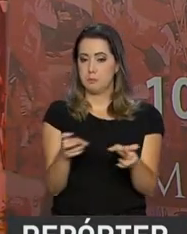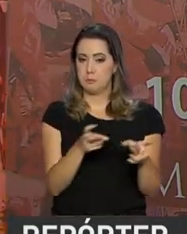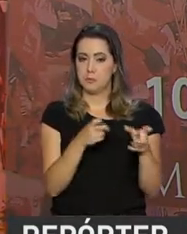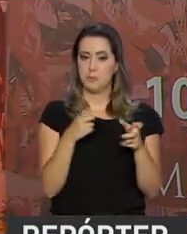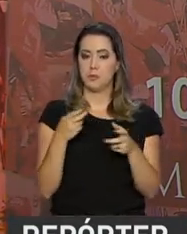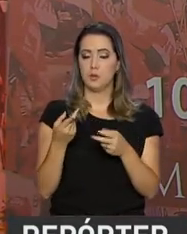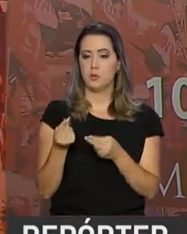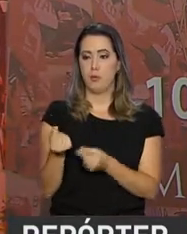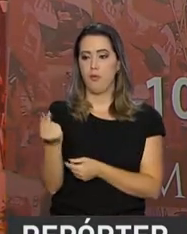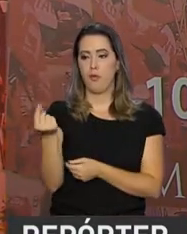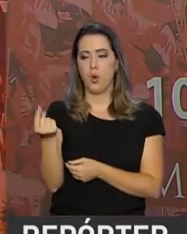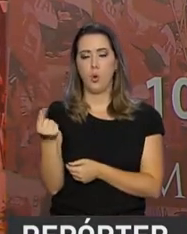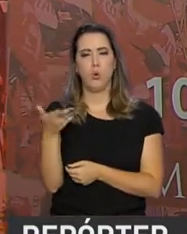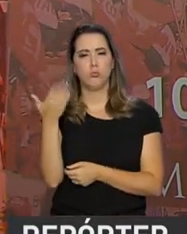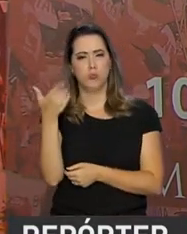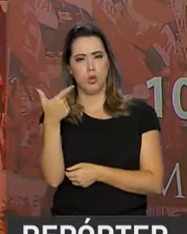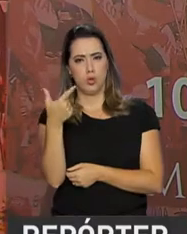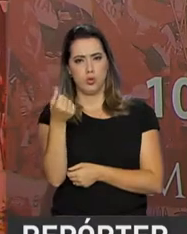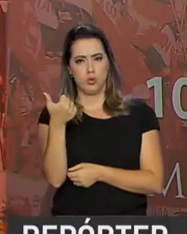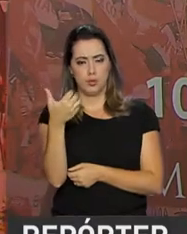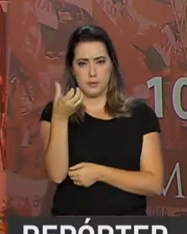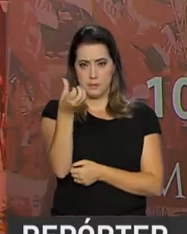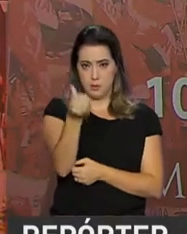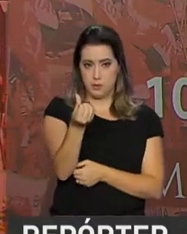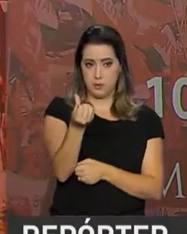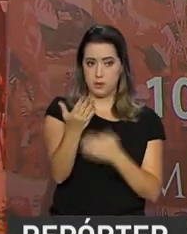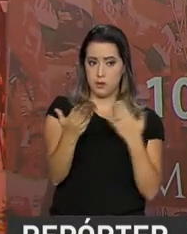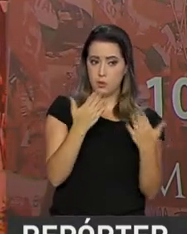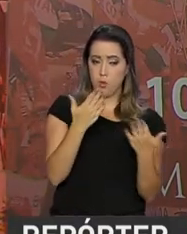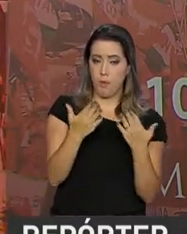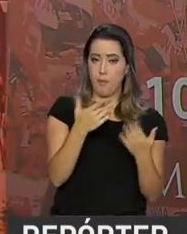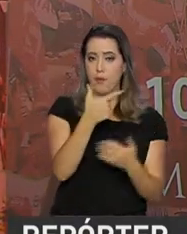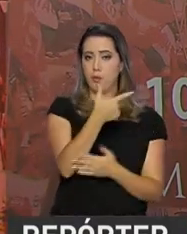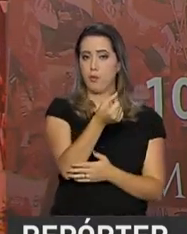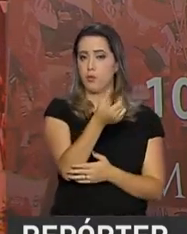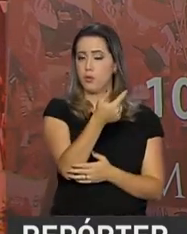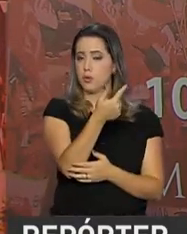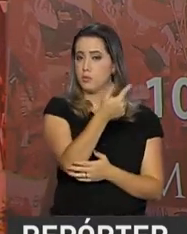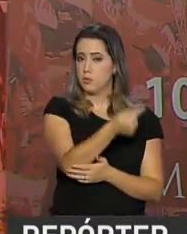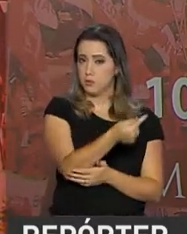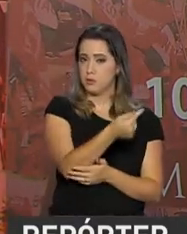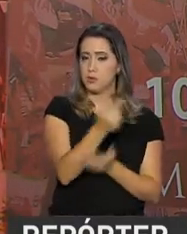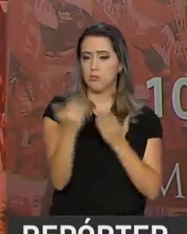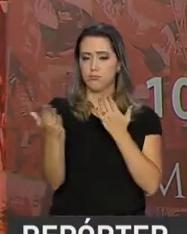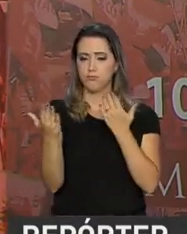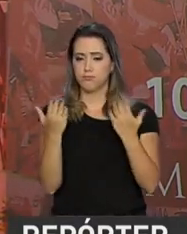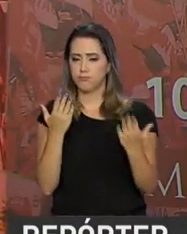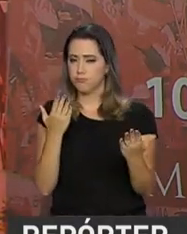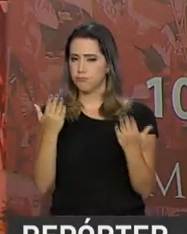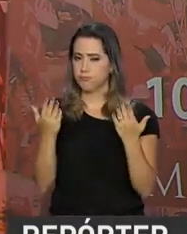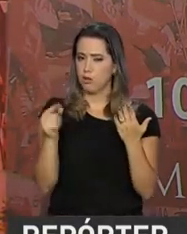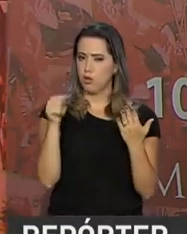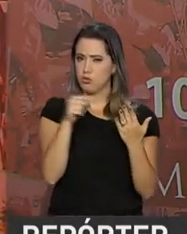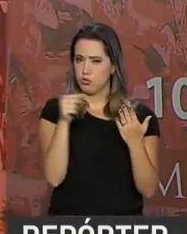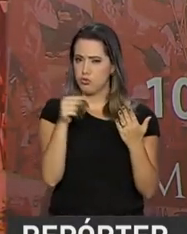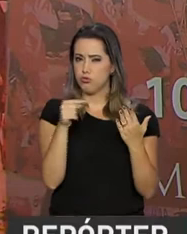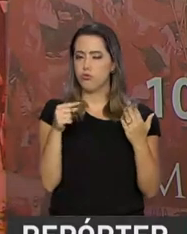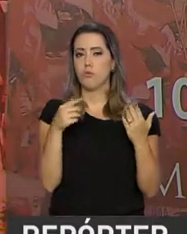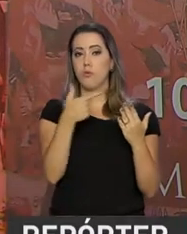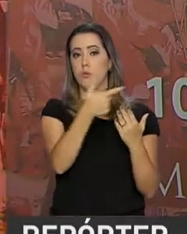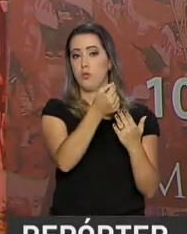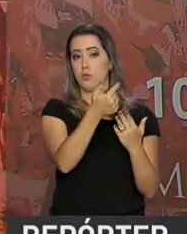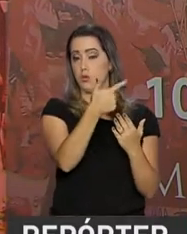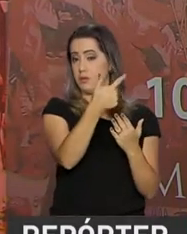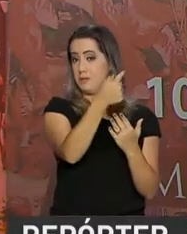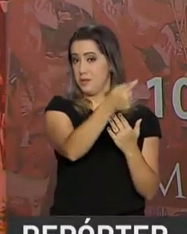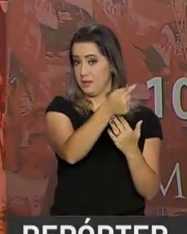2017 comparou com os preços verificados no ano de 2016. E a gente constatou que grande parte dos